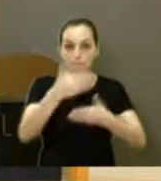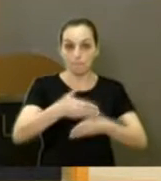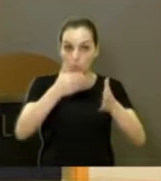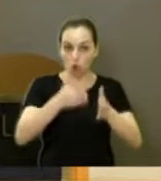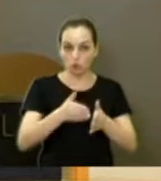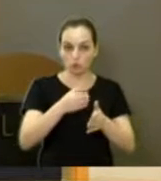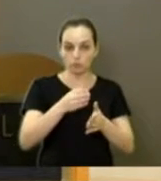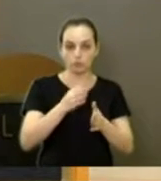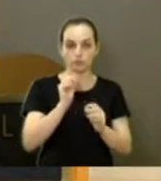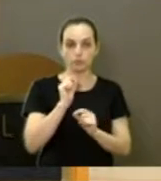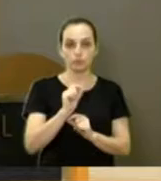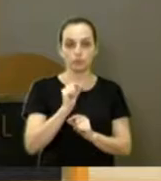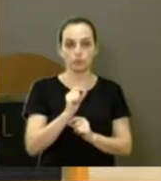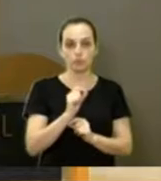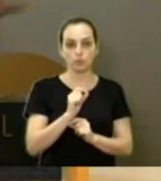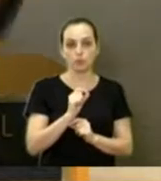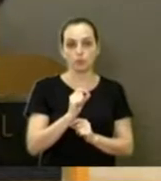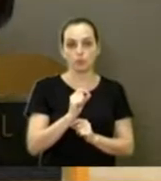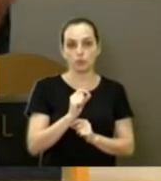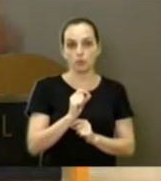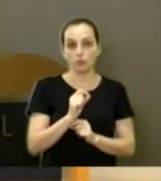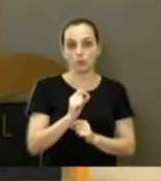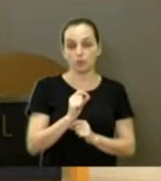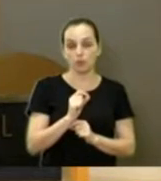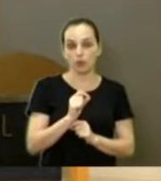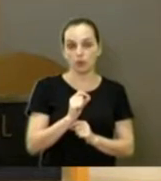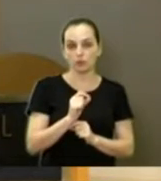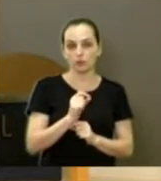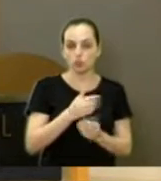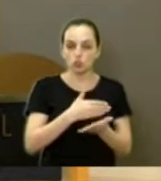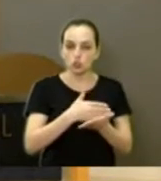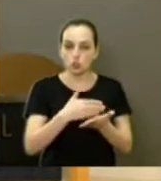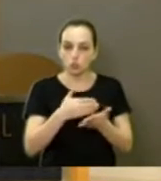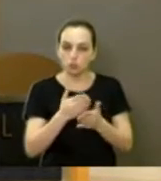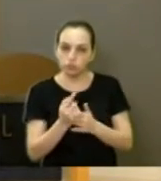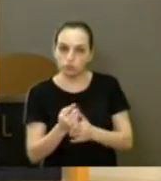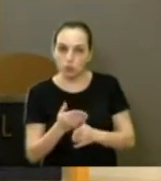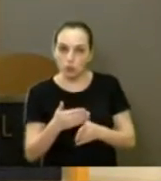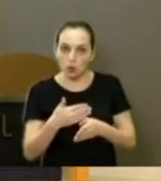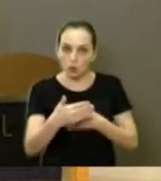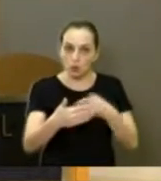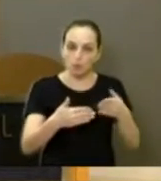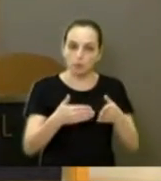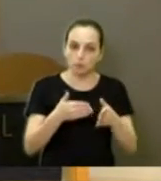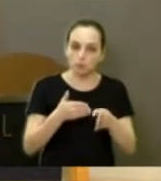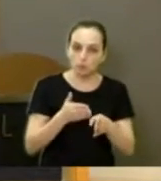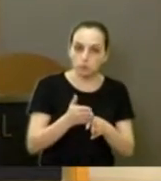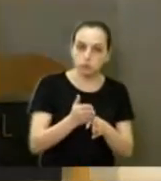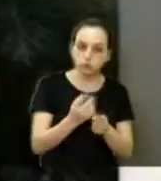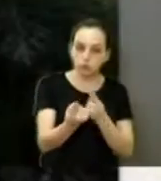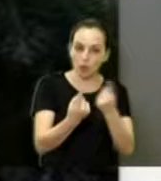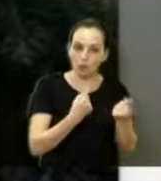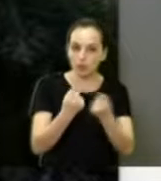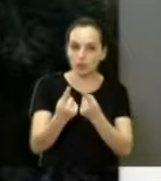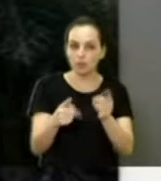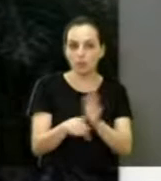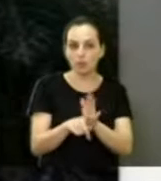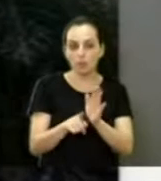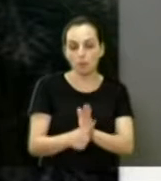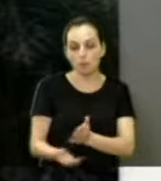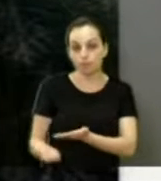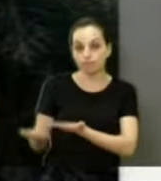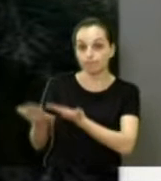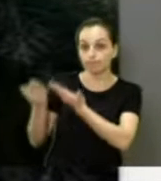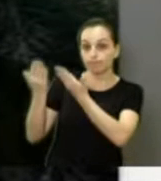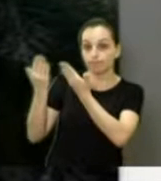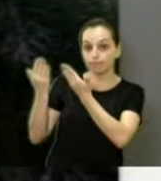aí, subindo Allan Kardec, logo no início, vocês vão ver uma lixeira. Essa lixeira deve ter uns 3